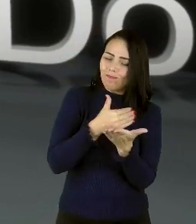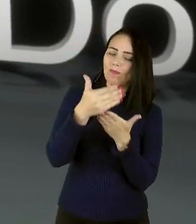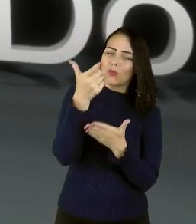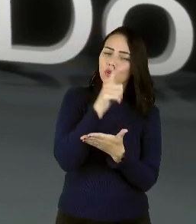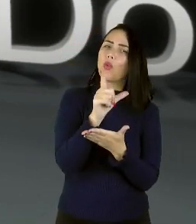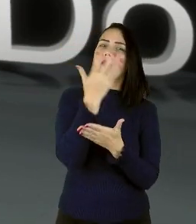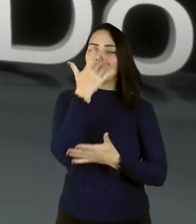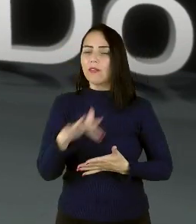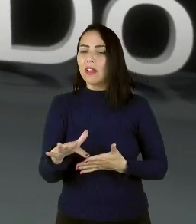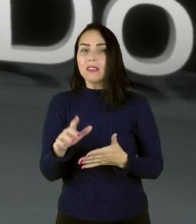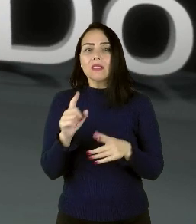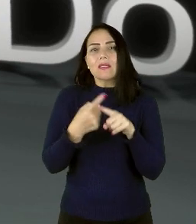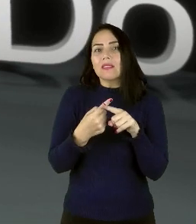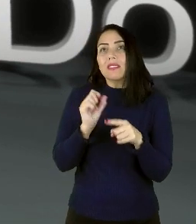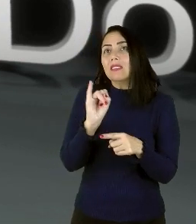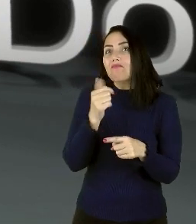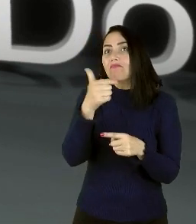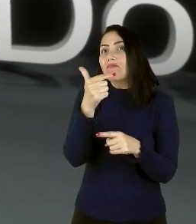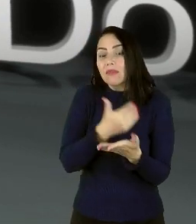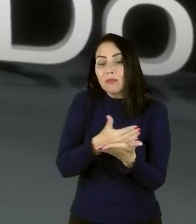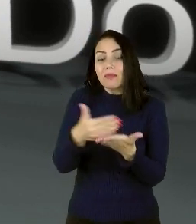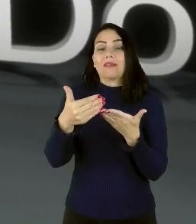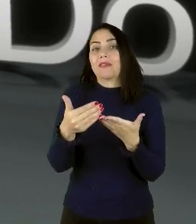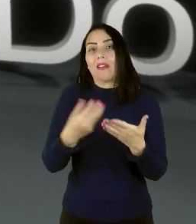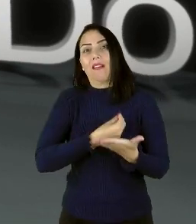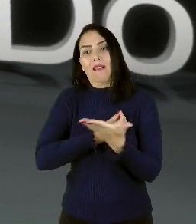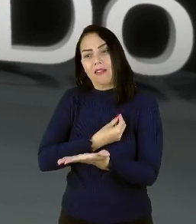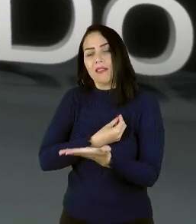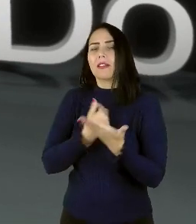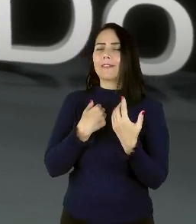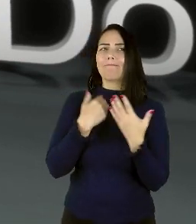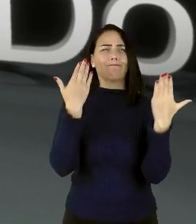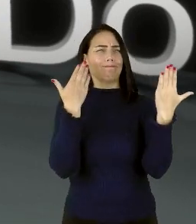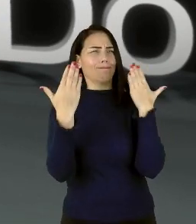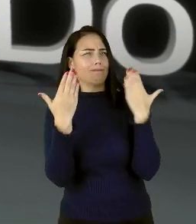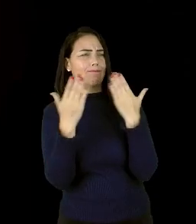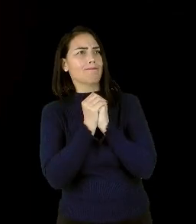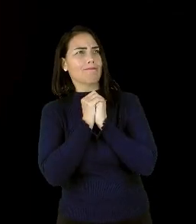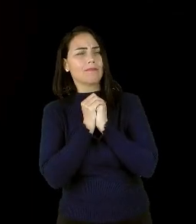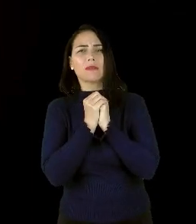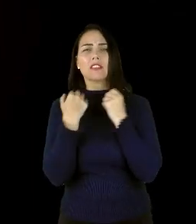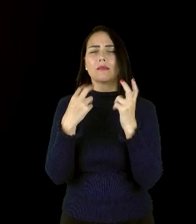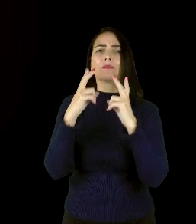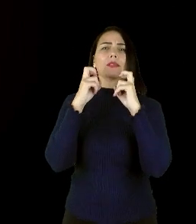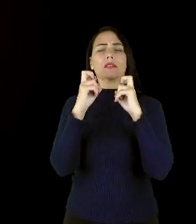começado. Fazendo um paralelo com as crianças refugiadas, ao observá-las, pude perceber que lhes